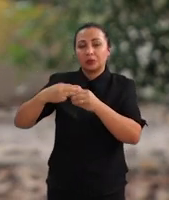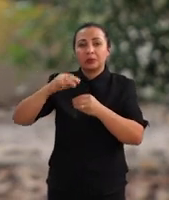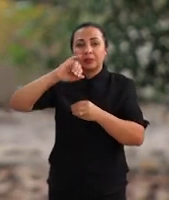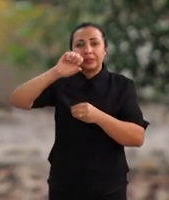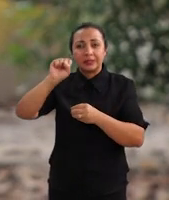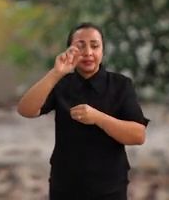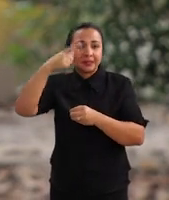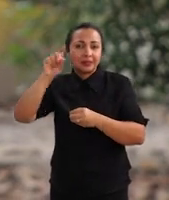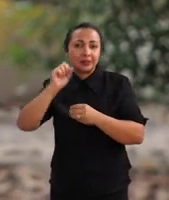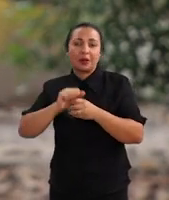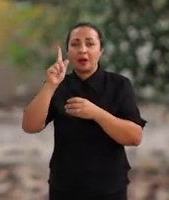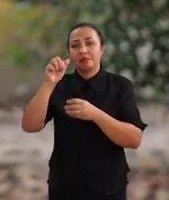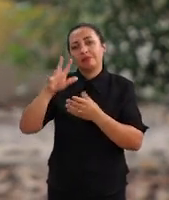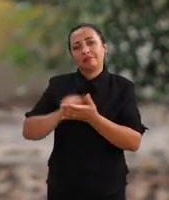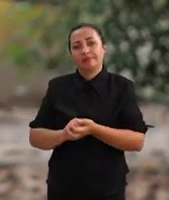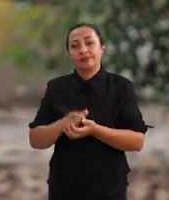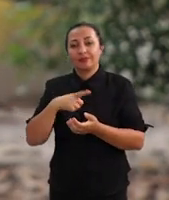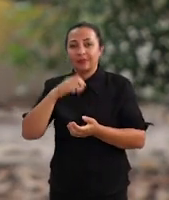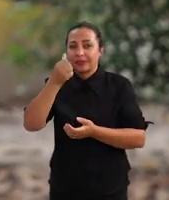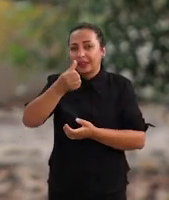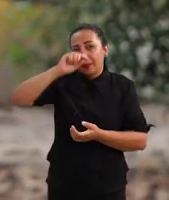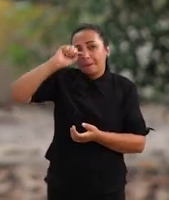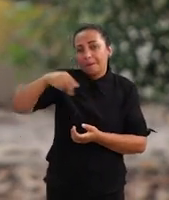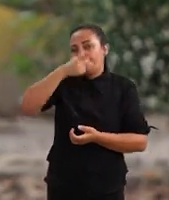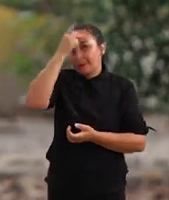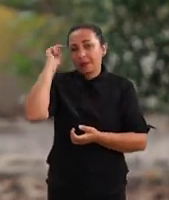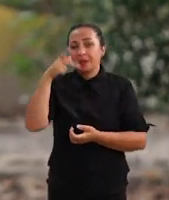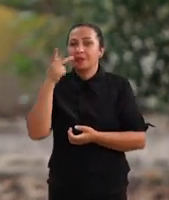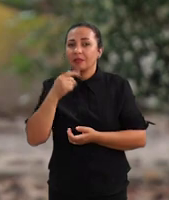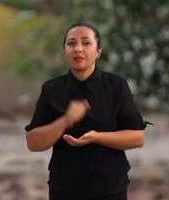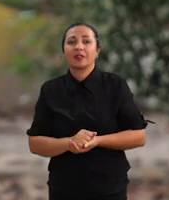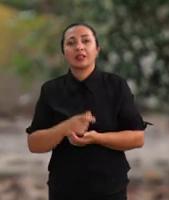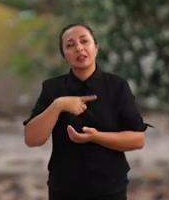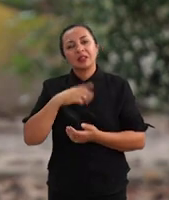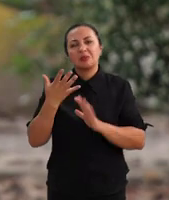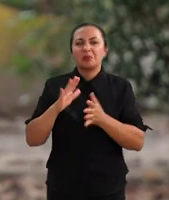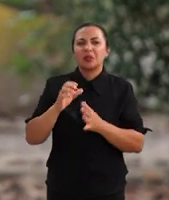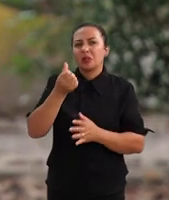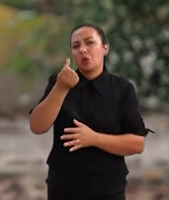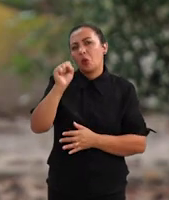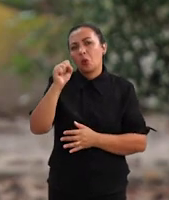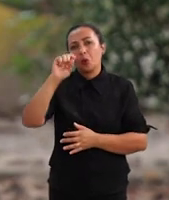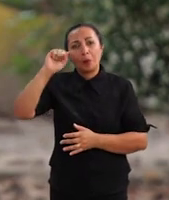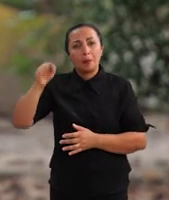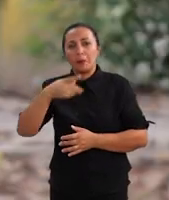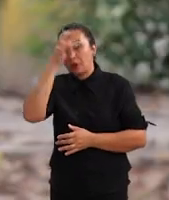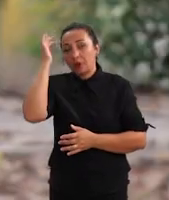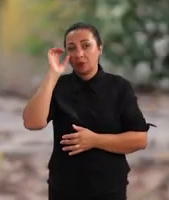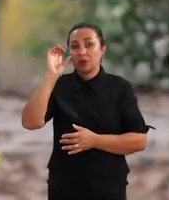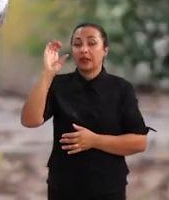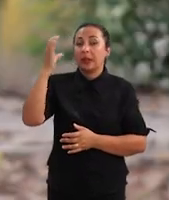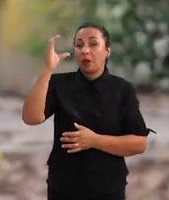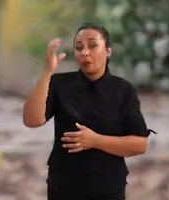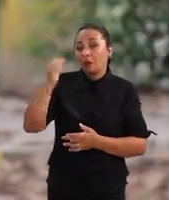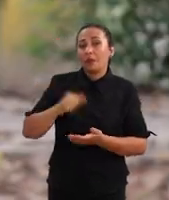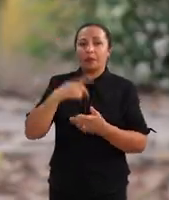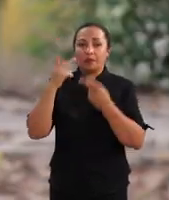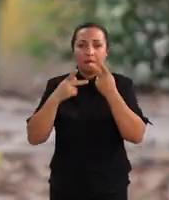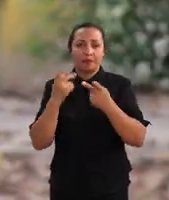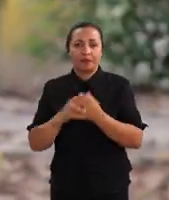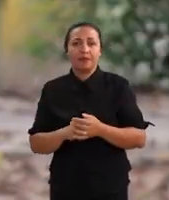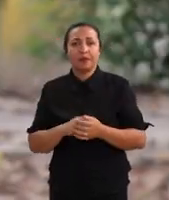6 mil falantes, essa a estimativa que se tem, e estima-se 8 mil na Colômbia. Por outro lado,